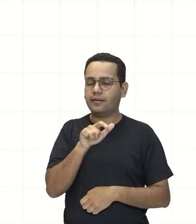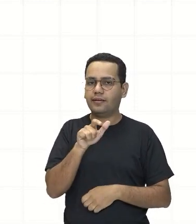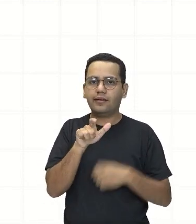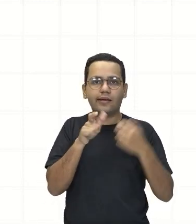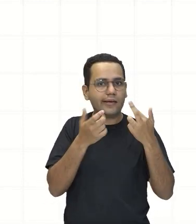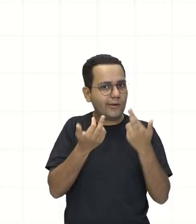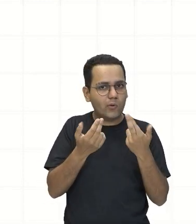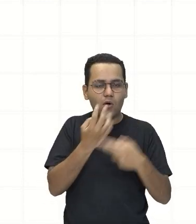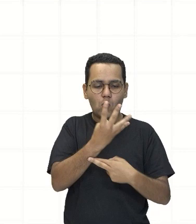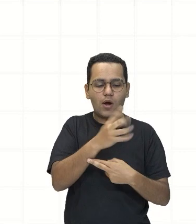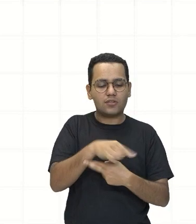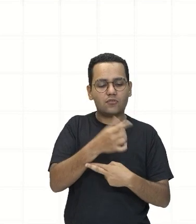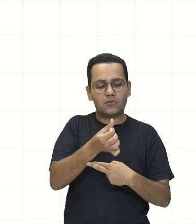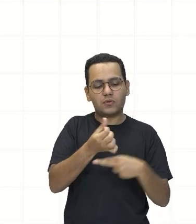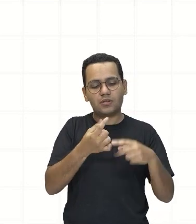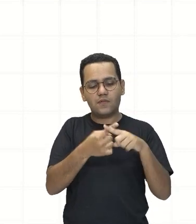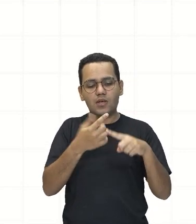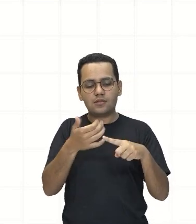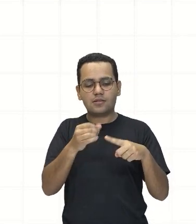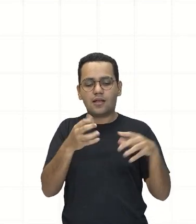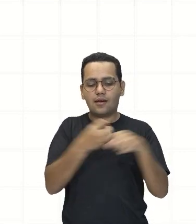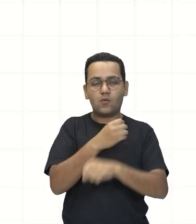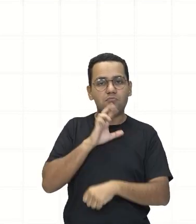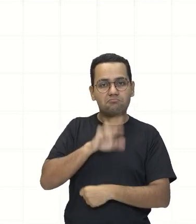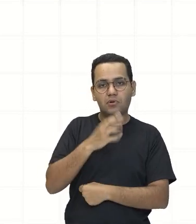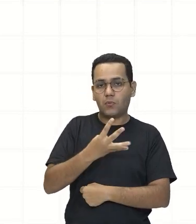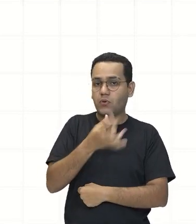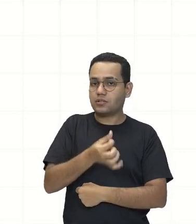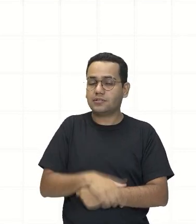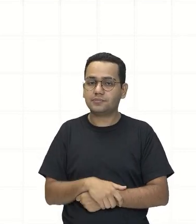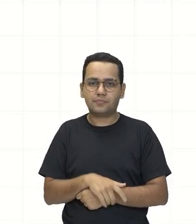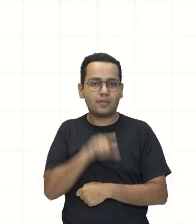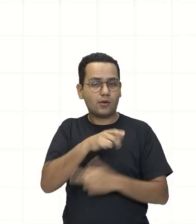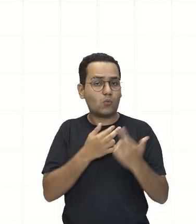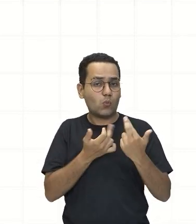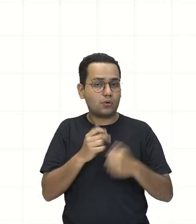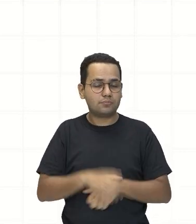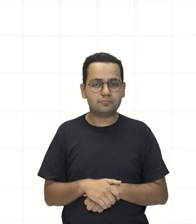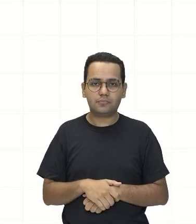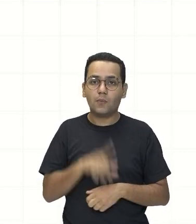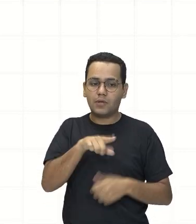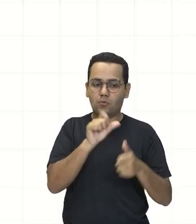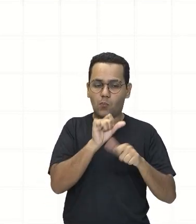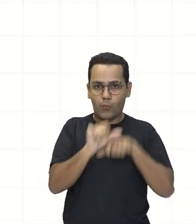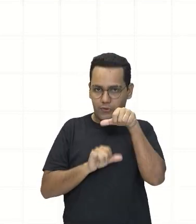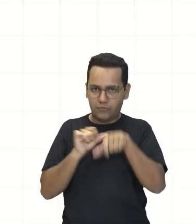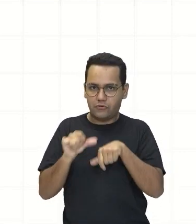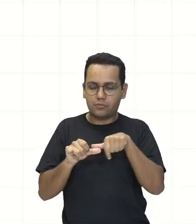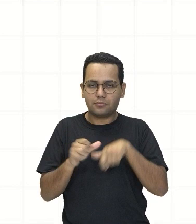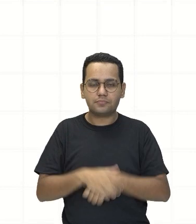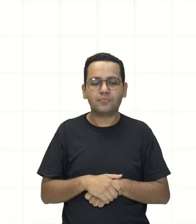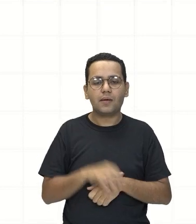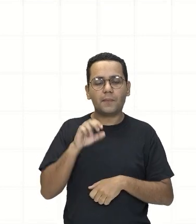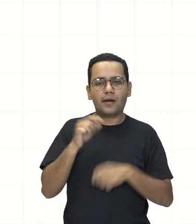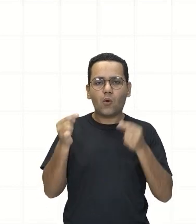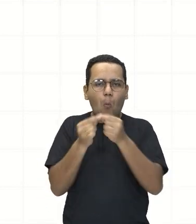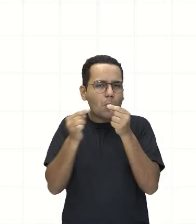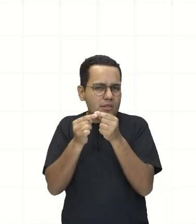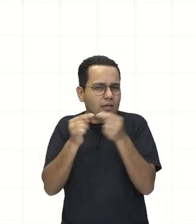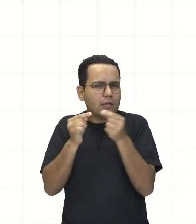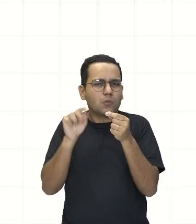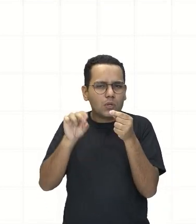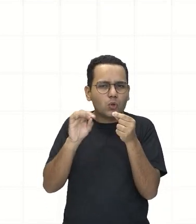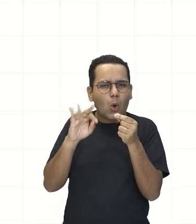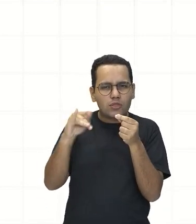,6 vezes 10 Dá 46 Aí agora Vezes quanto? Vezes o que eu tinha Que era 10 Ela vai dar 4 Ora